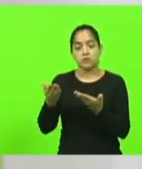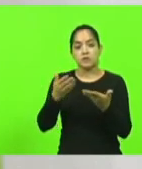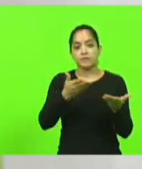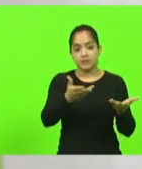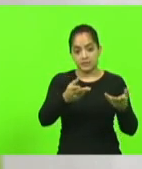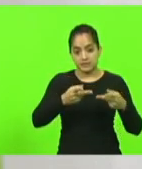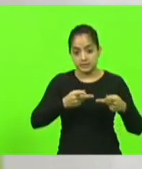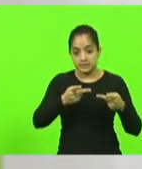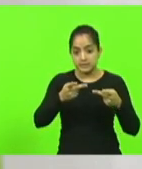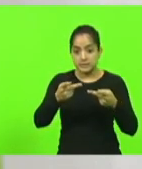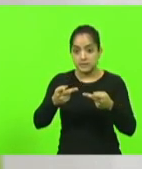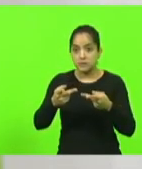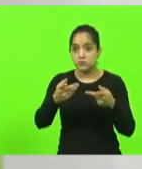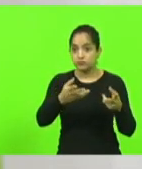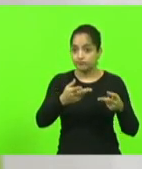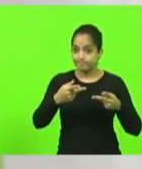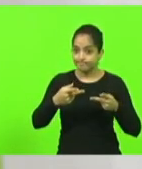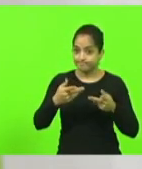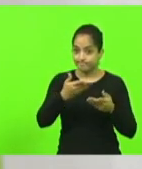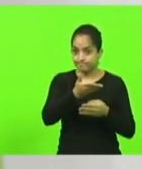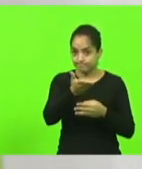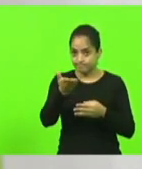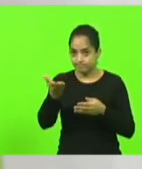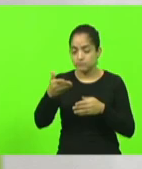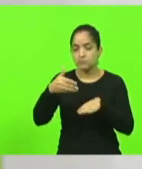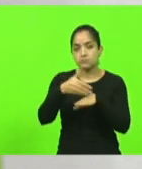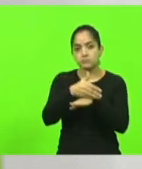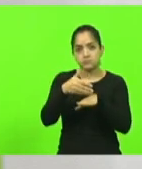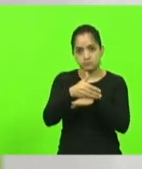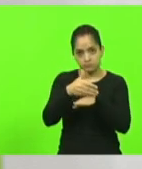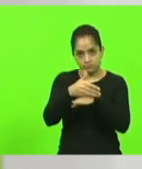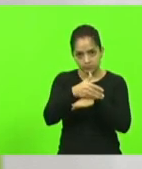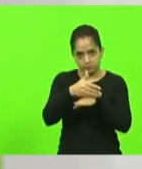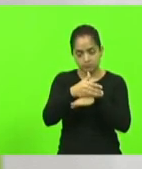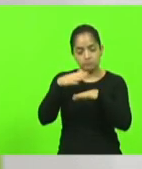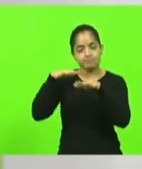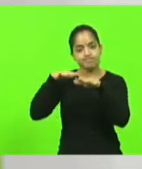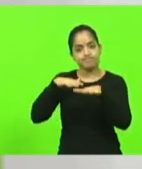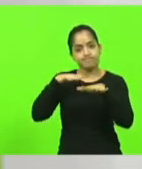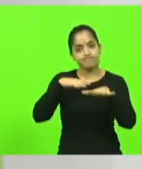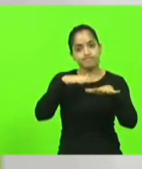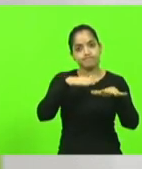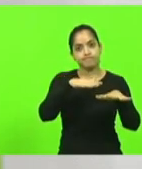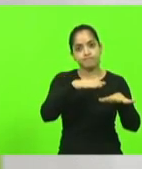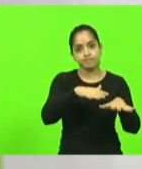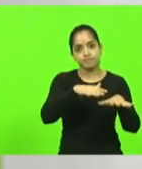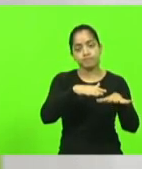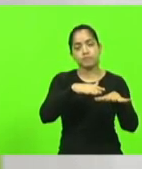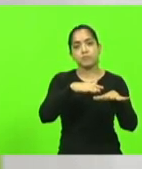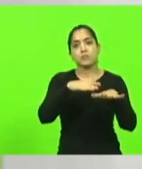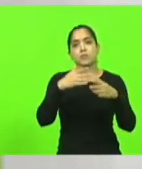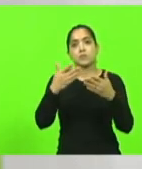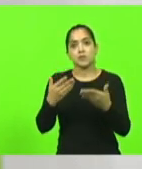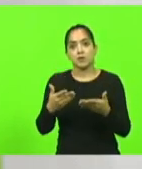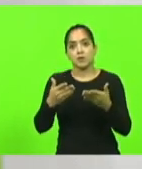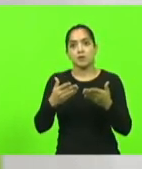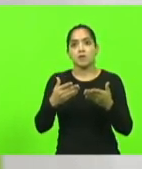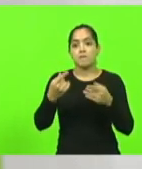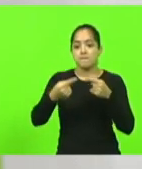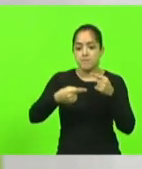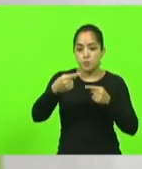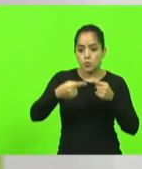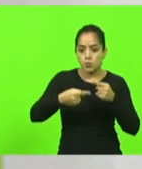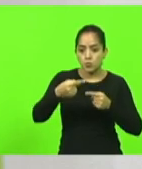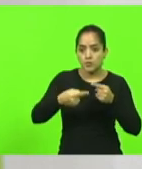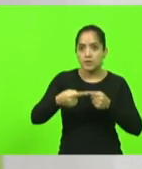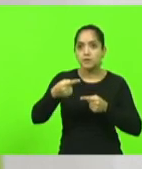para que todos participem desse movimento, que é um movimento cívico, que é um movimento político, que